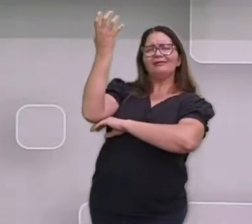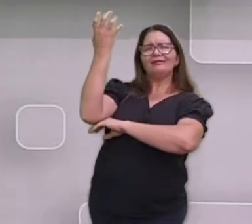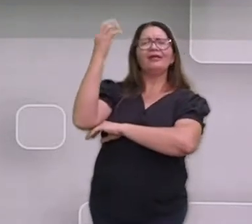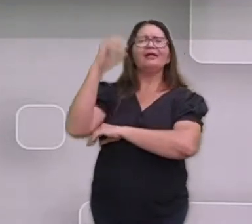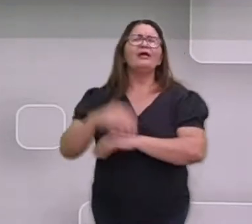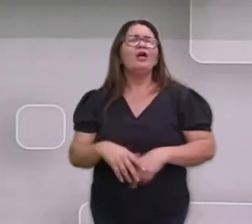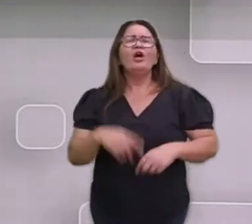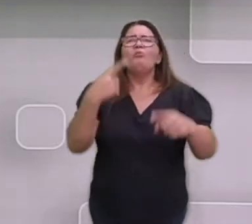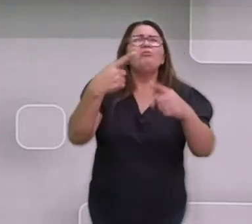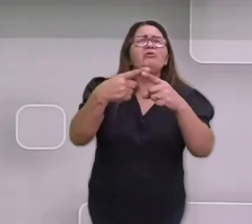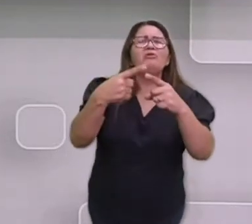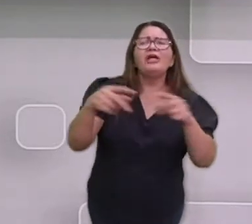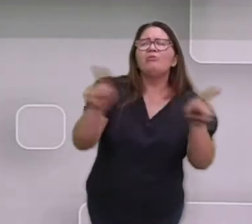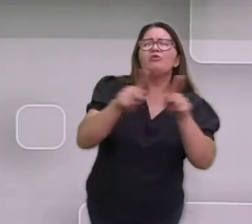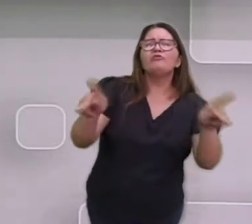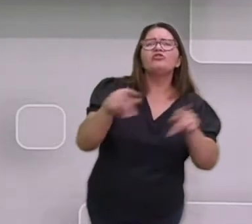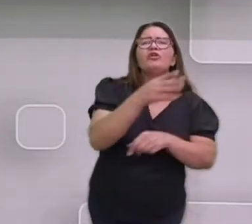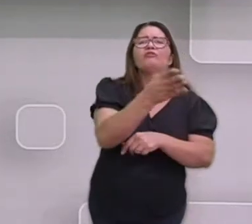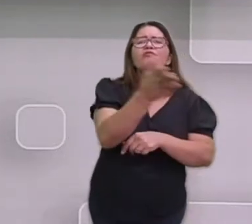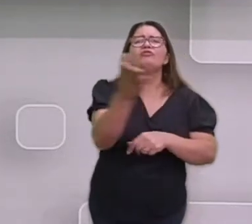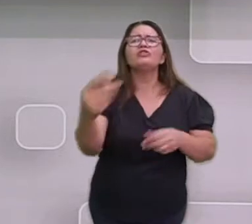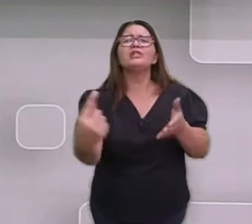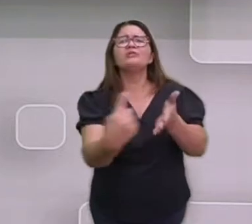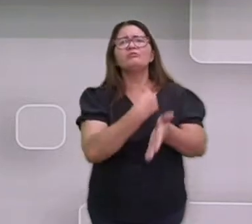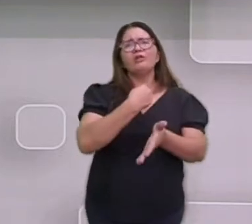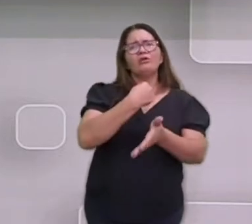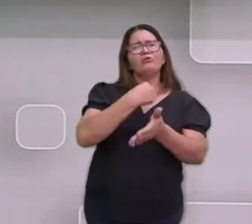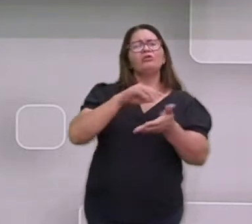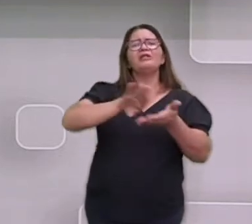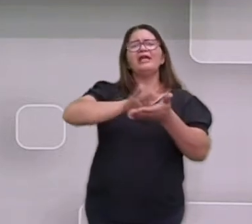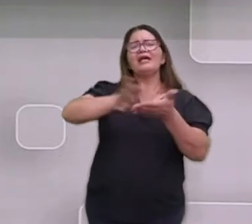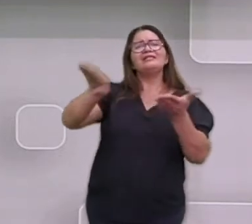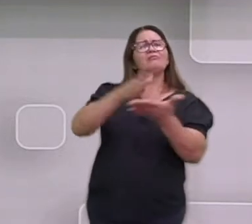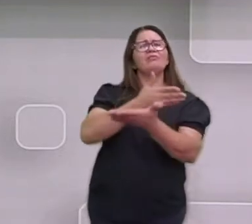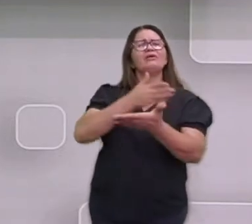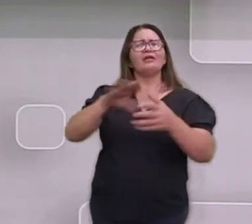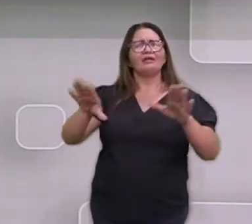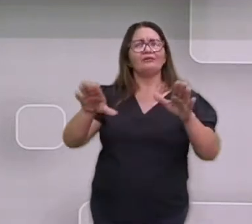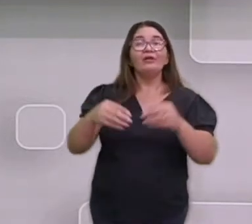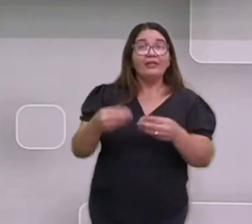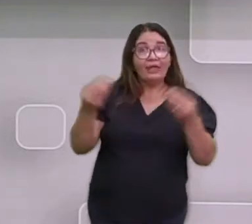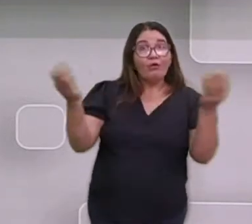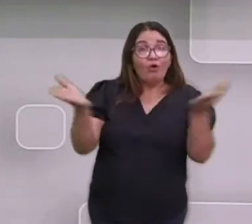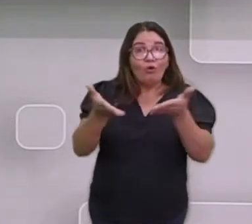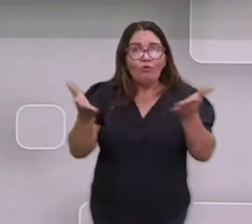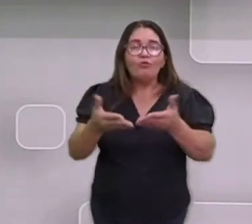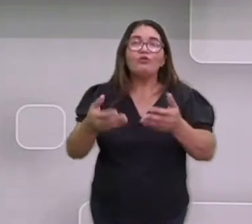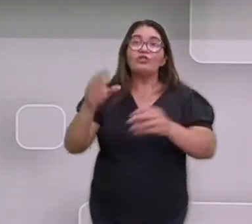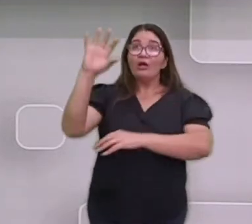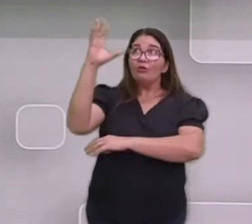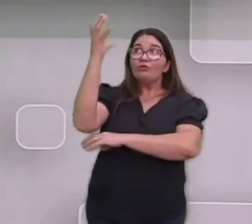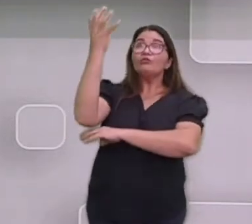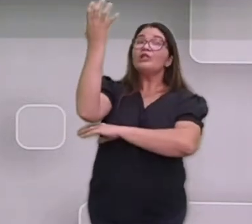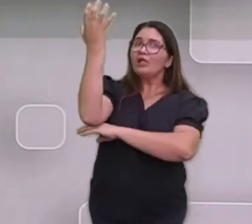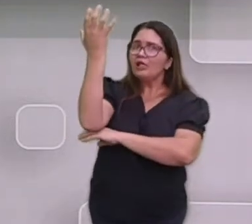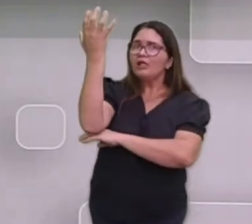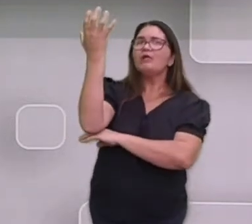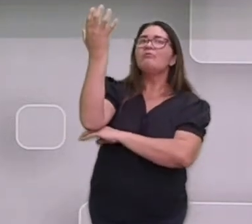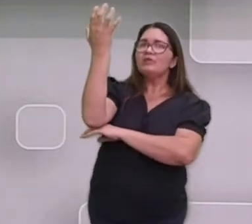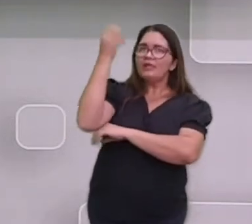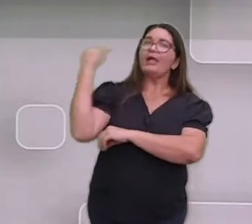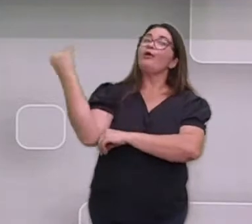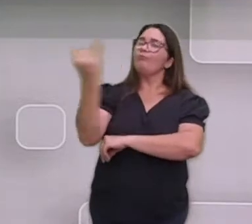o clima é muito importante. A gente precisa prestar muita atenção. Vou falar para vocês aqui alguns nomes